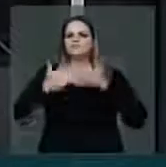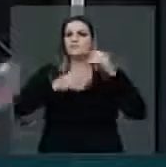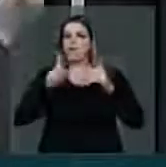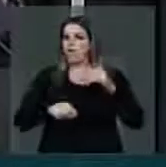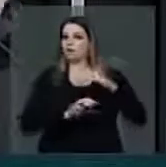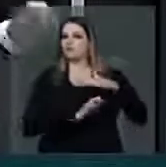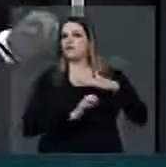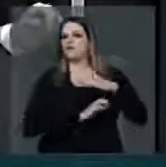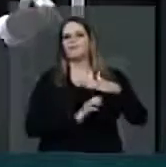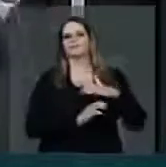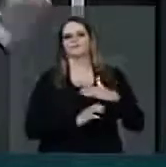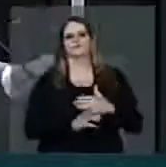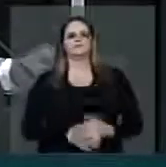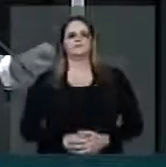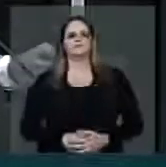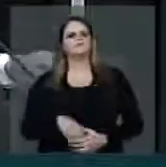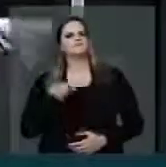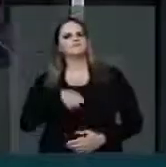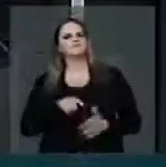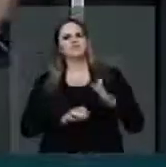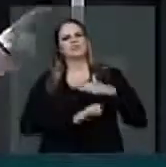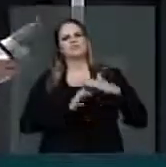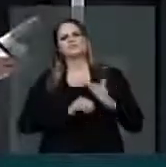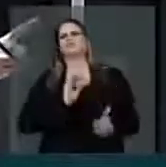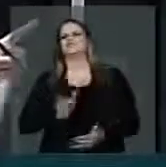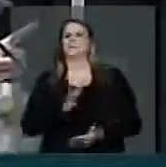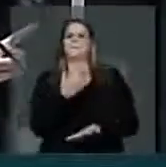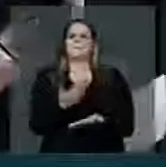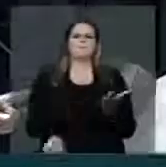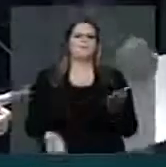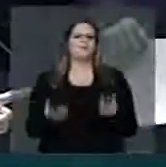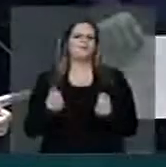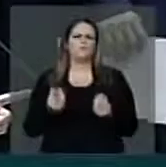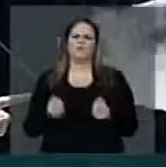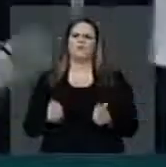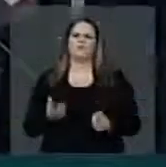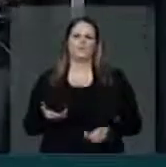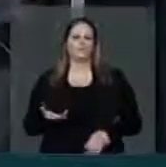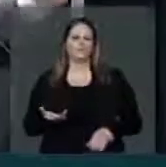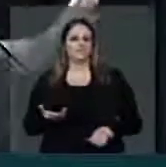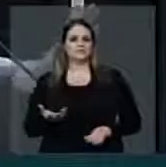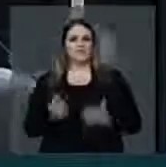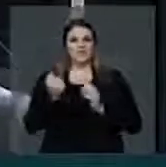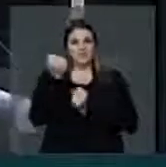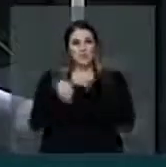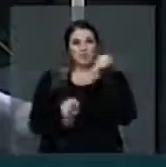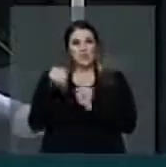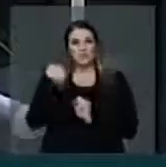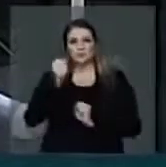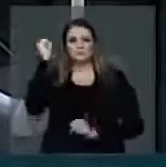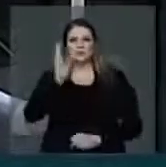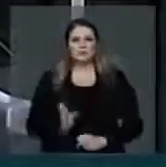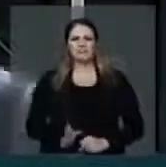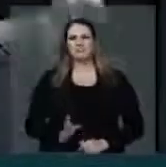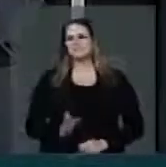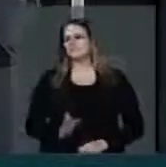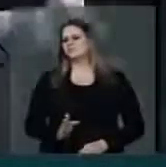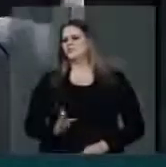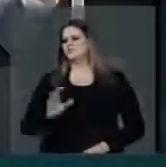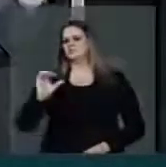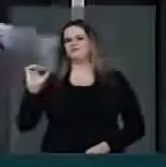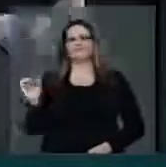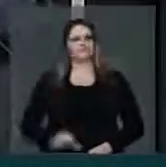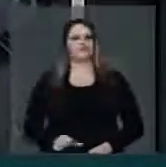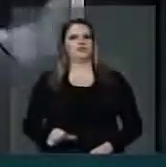E elas estão perdendo, já perderam muito, competitividade. A indústria nem se fala. Nenhum